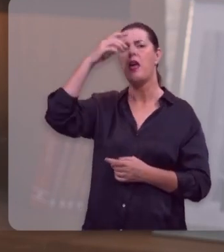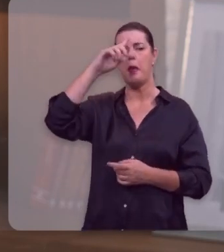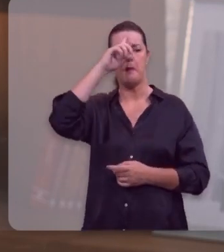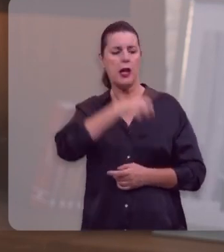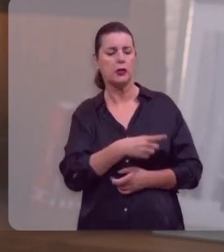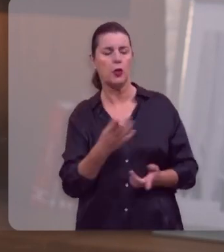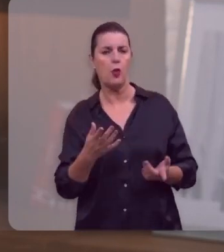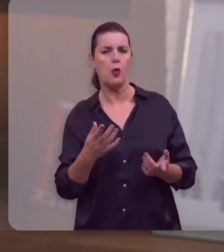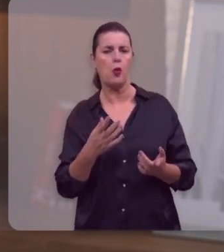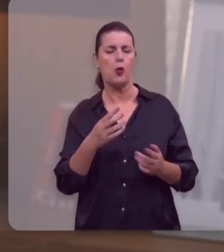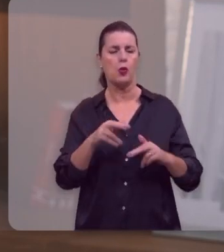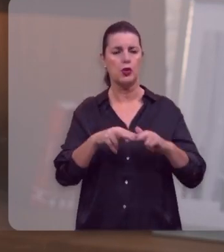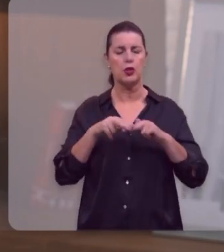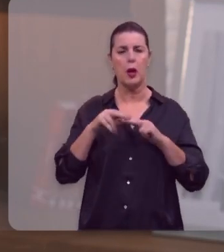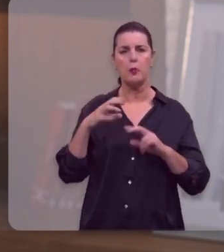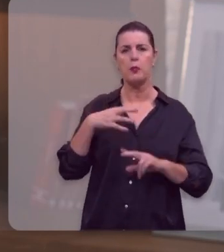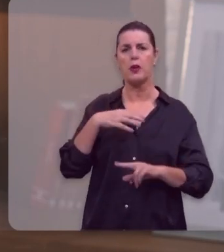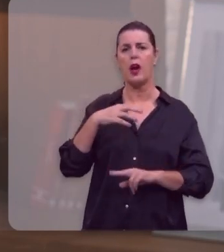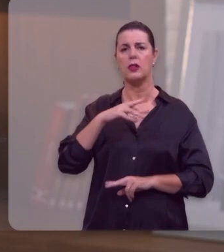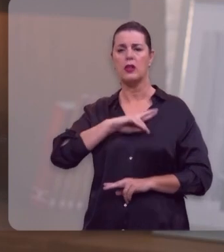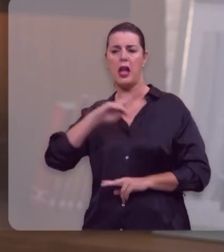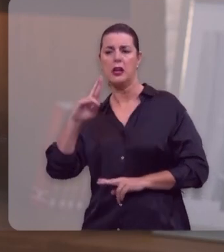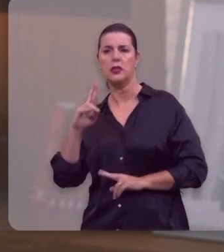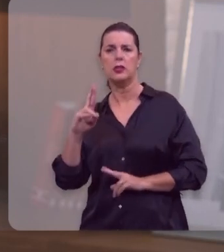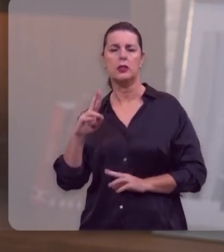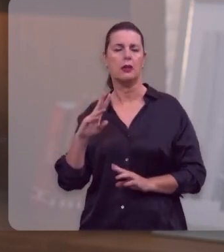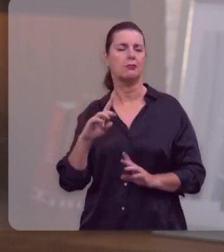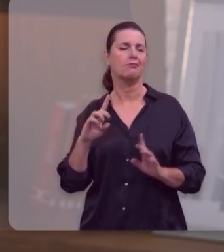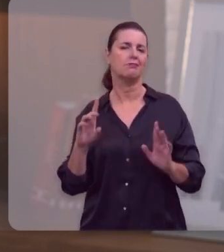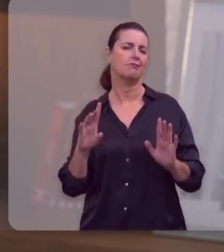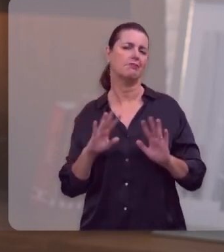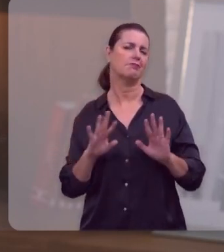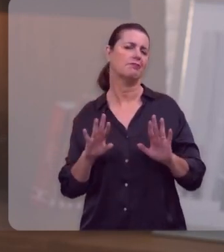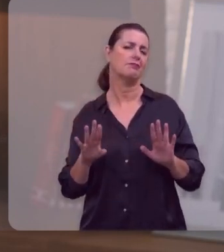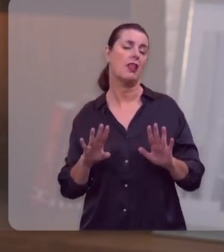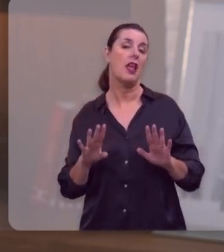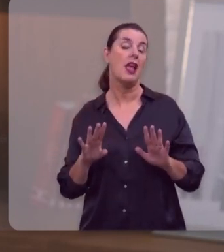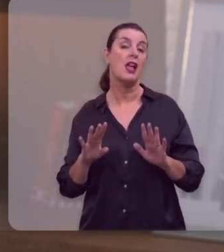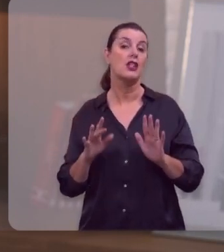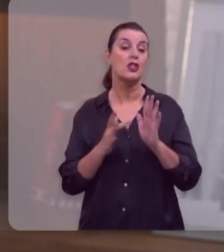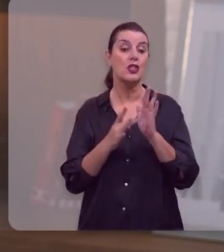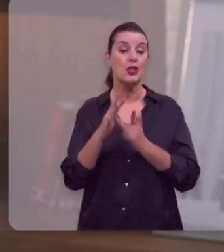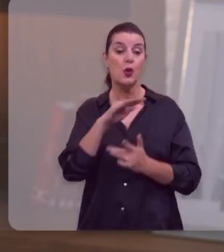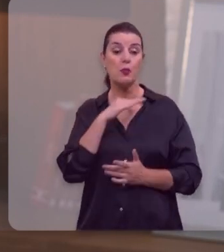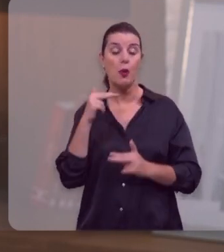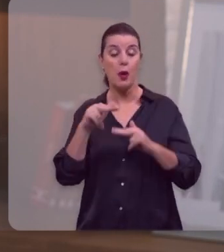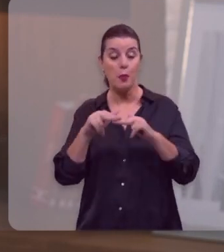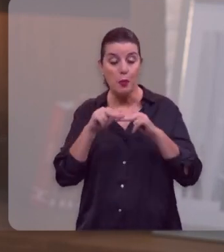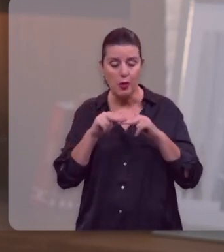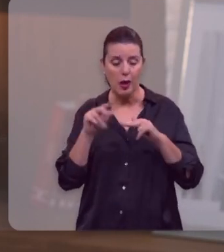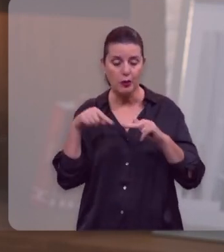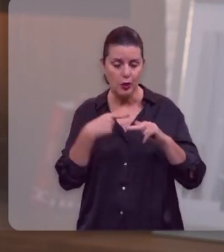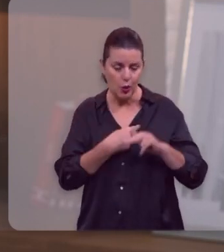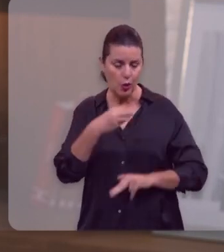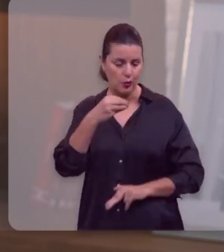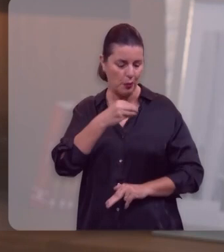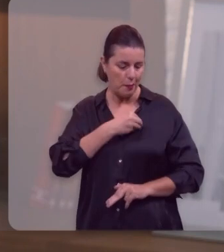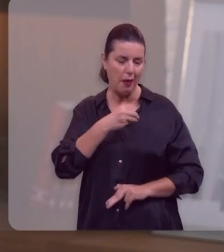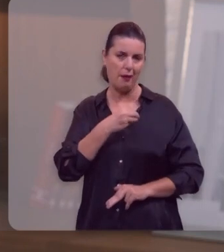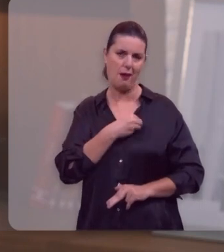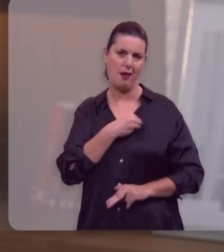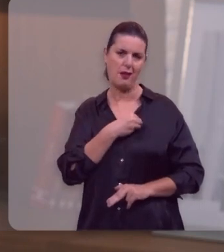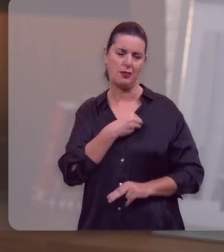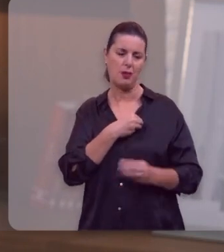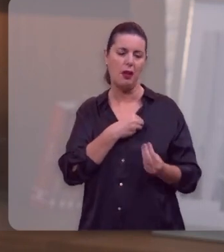sistema religioso. Ele morreu deliberadamente pelos nossos pecados, para nos